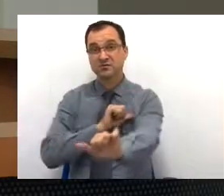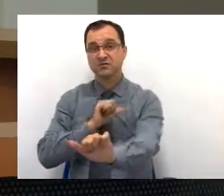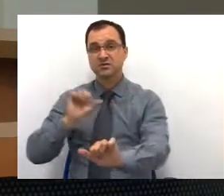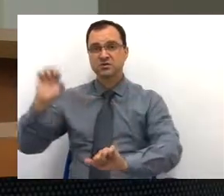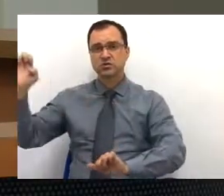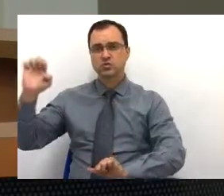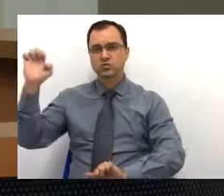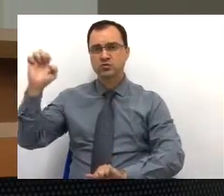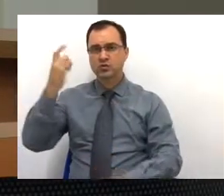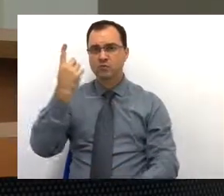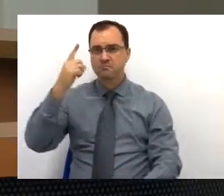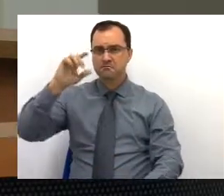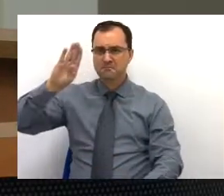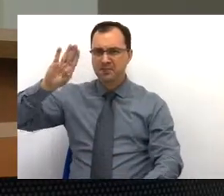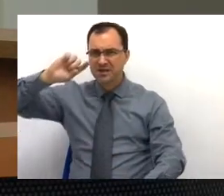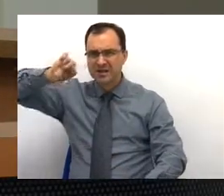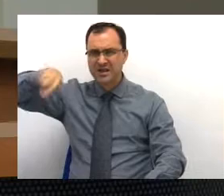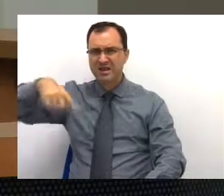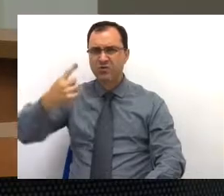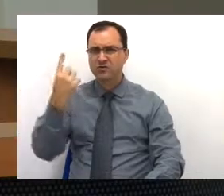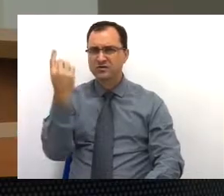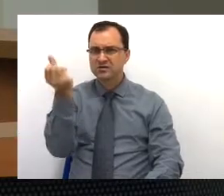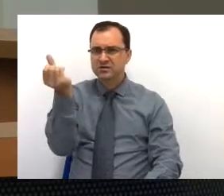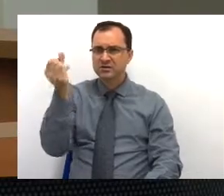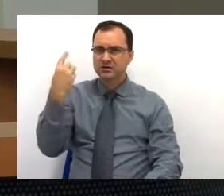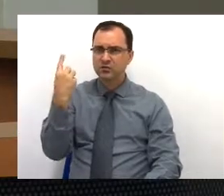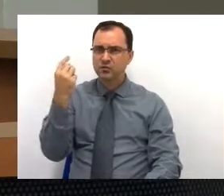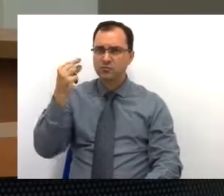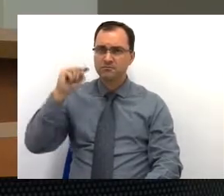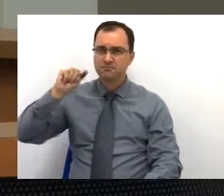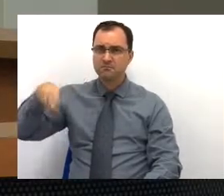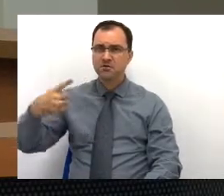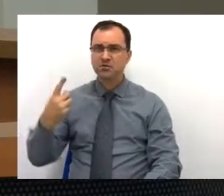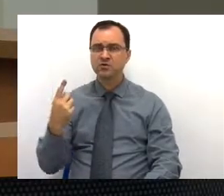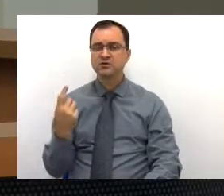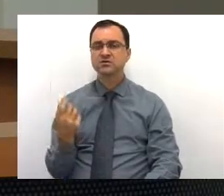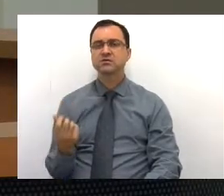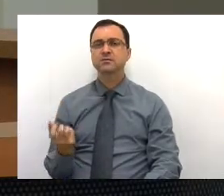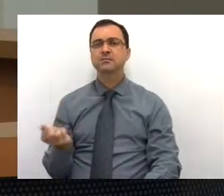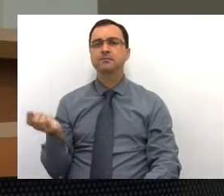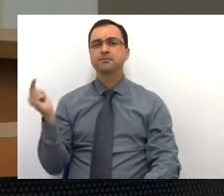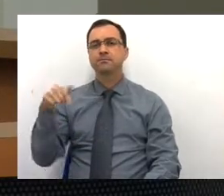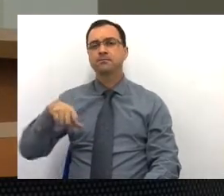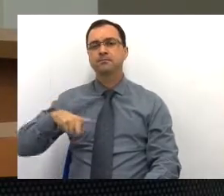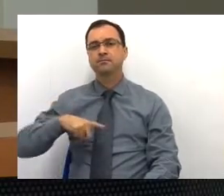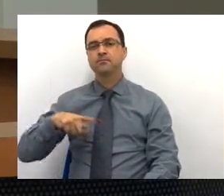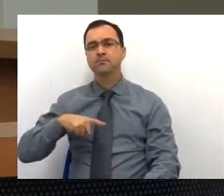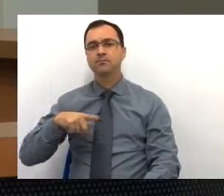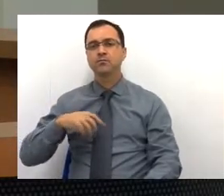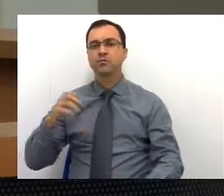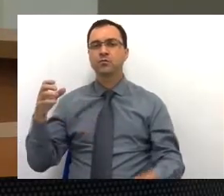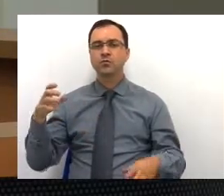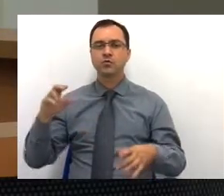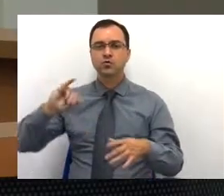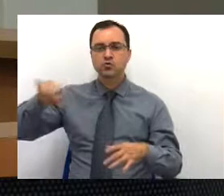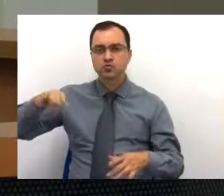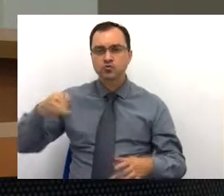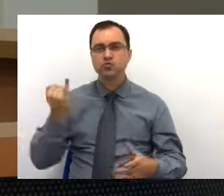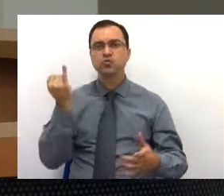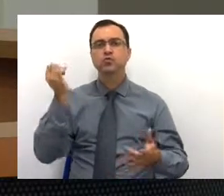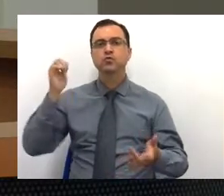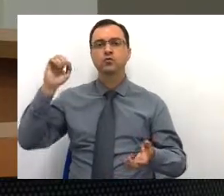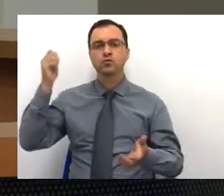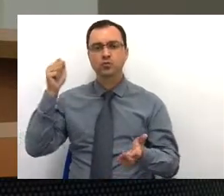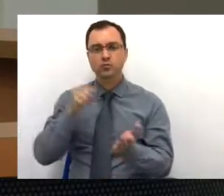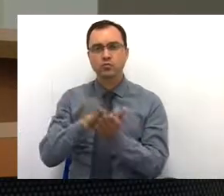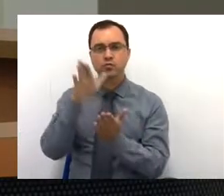1 bilhão, 161 milhões. Aqui temos lá de juros, multas, receitas da dívida